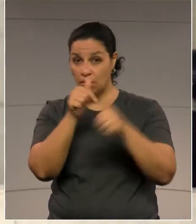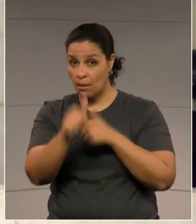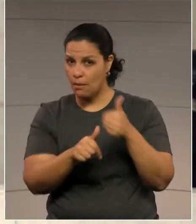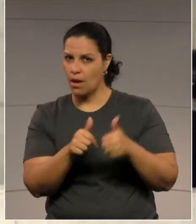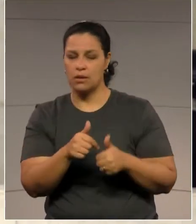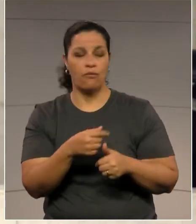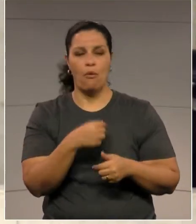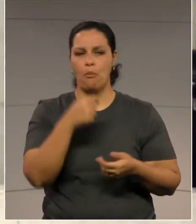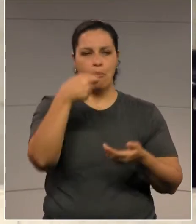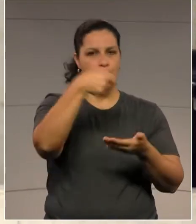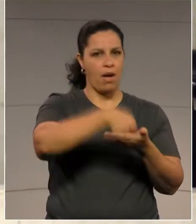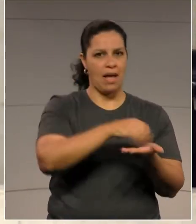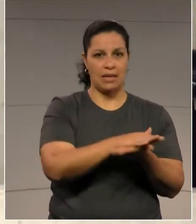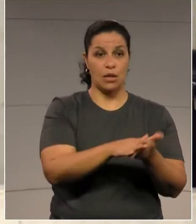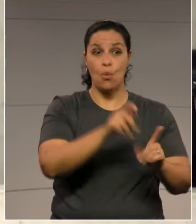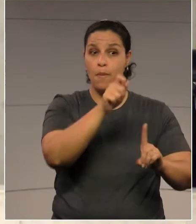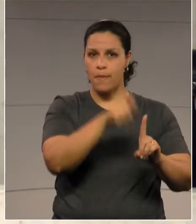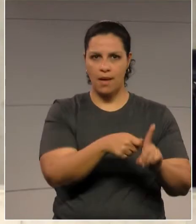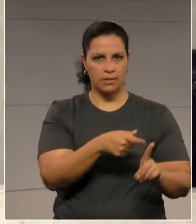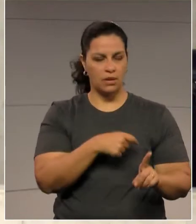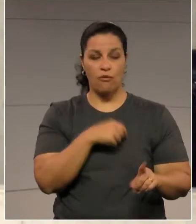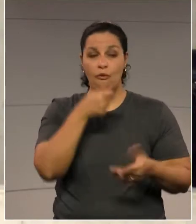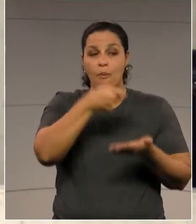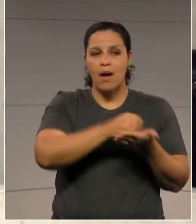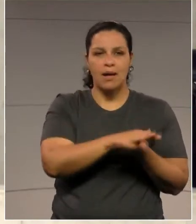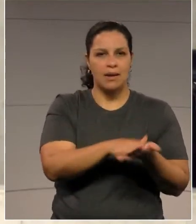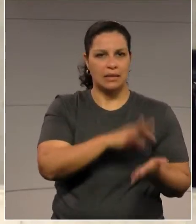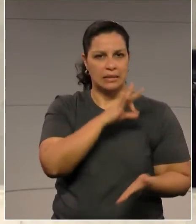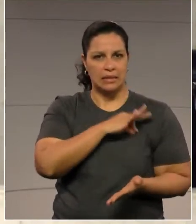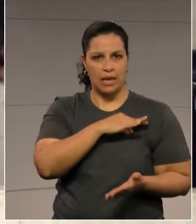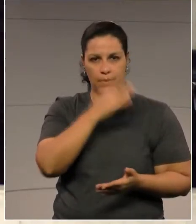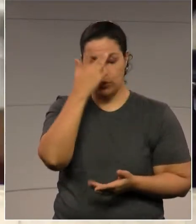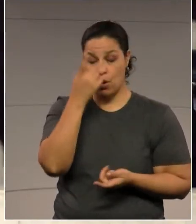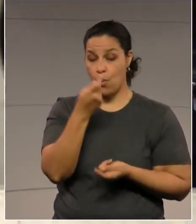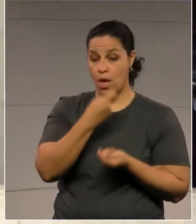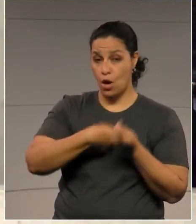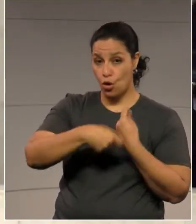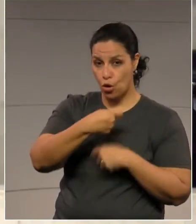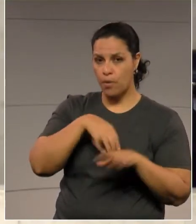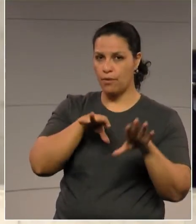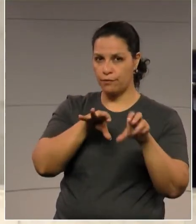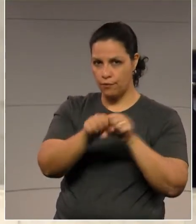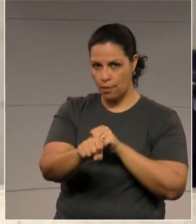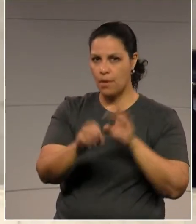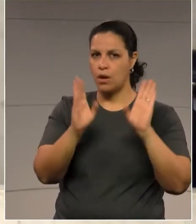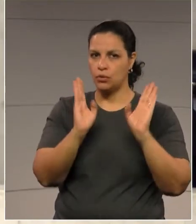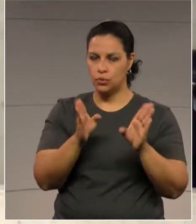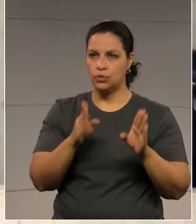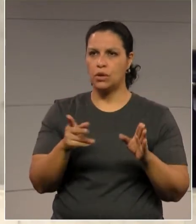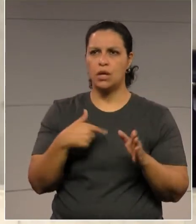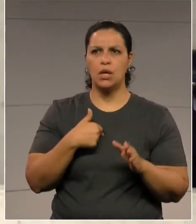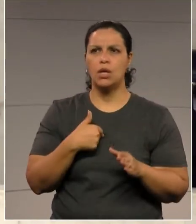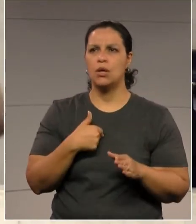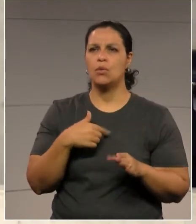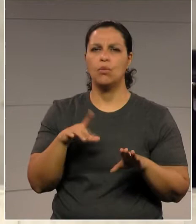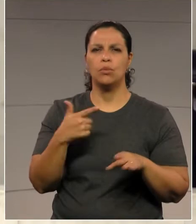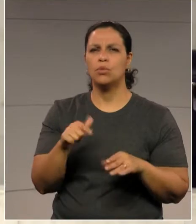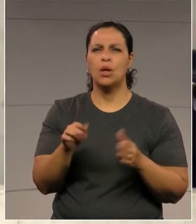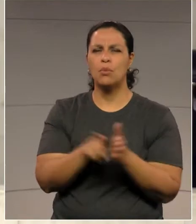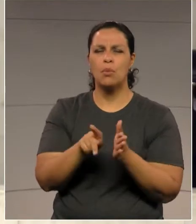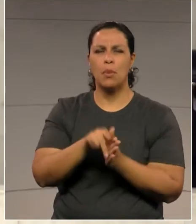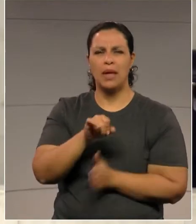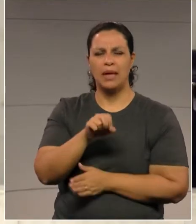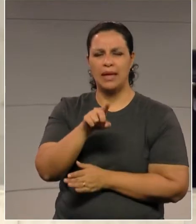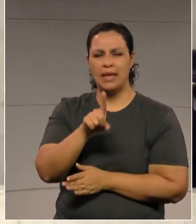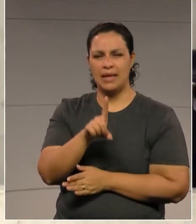Porque, antes de mais nada, nós temos que saber, eu sou economista de formação, e eu tenho muito, não tenho gosto por indexação,